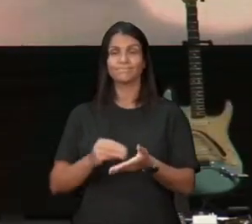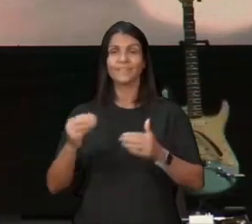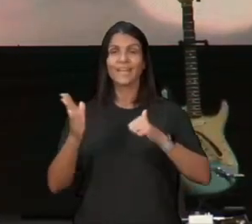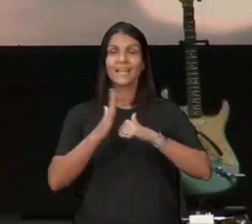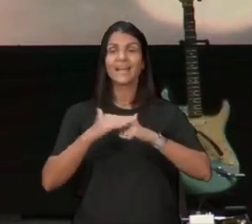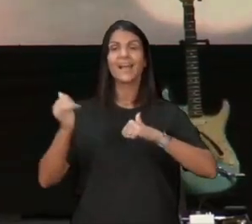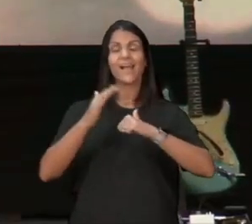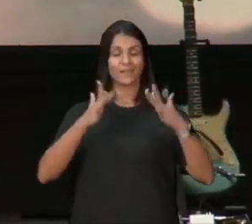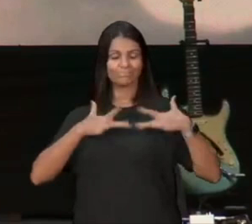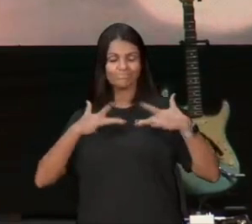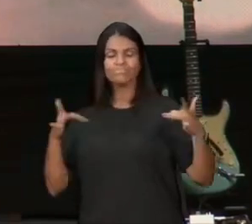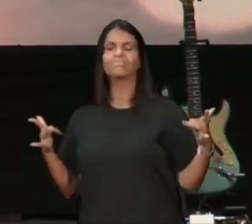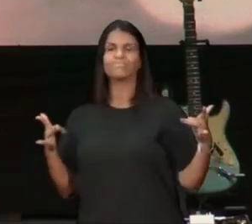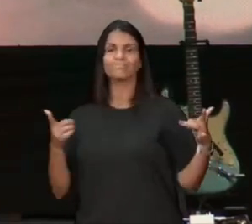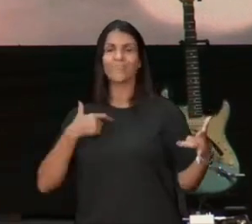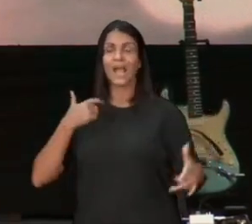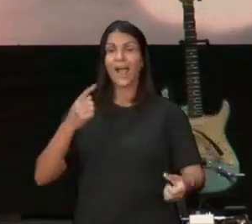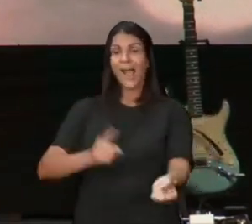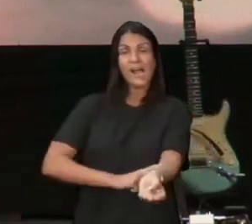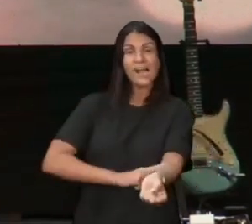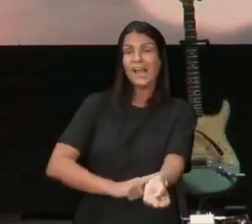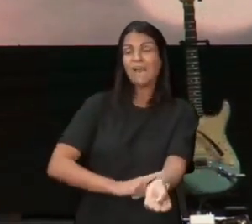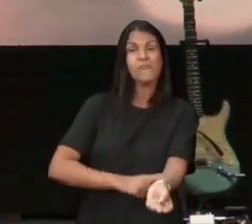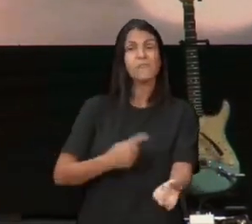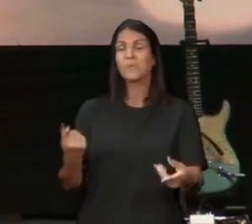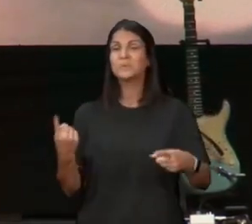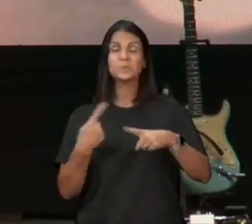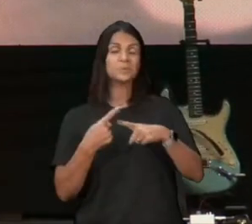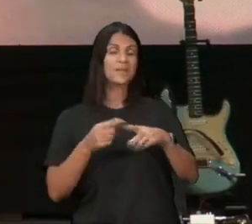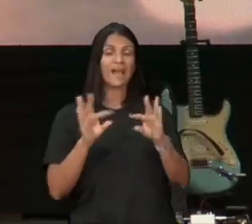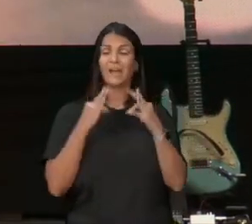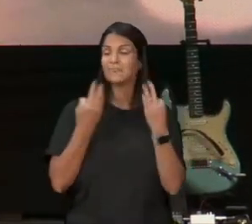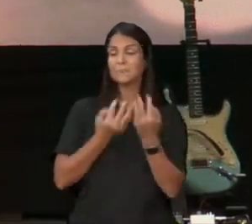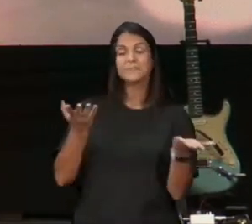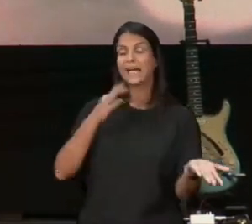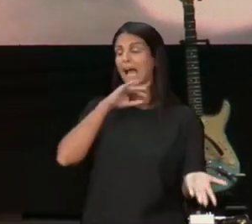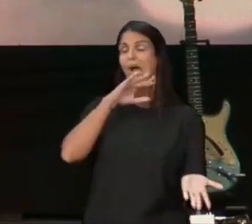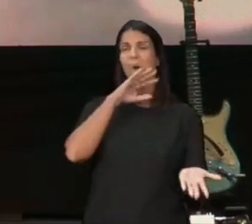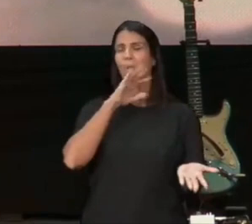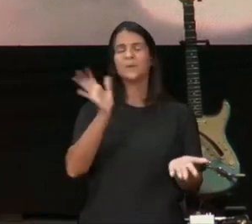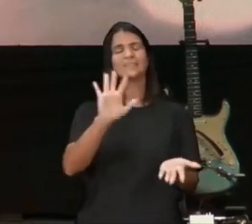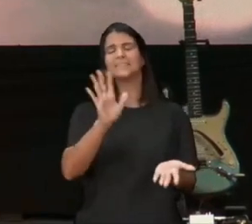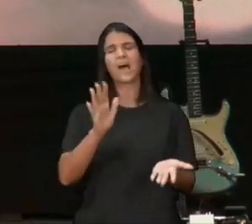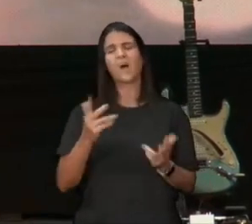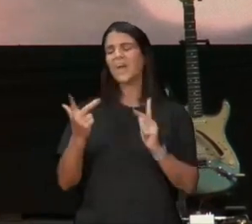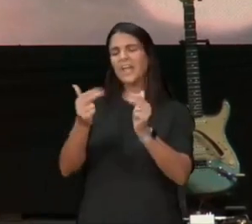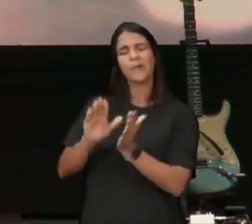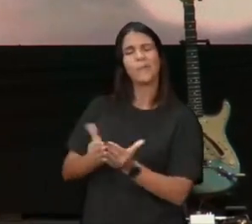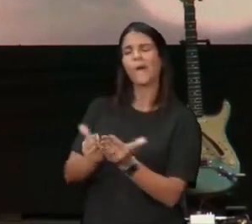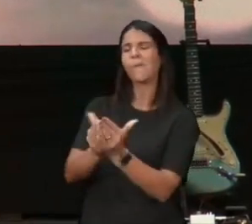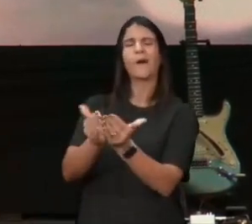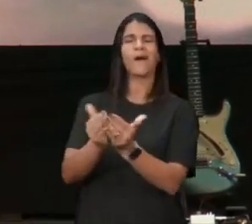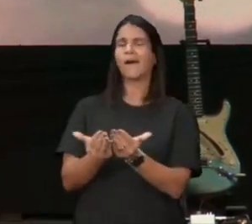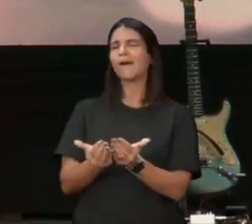estou nervoso, porque a minha vida está tensa, ninguém tem que entender nada, está todo mundo no mesmo barco, meu filho, seus problemas para aí, meus problemas para cá, cada um com seus problemas, então